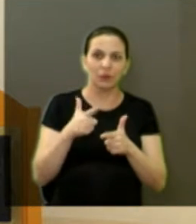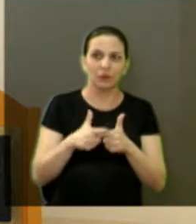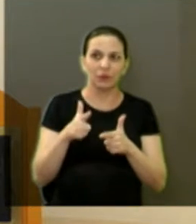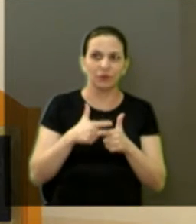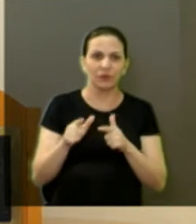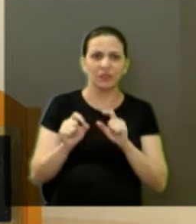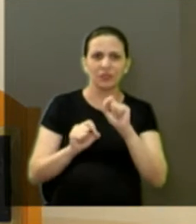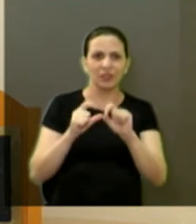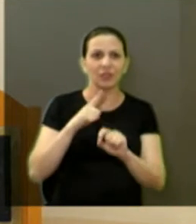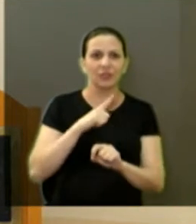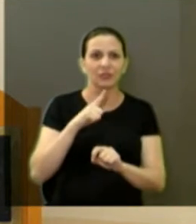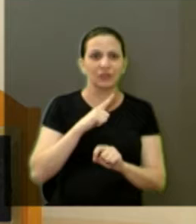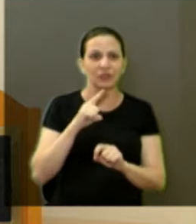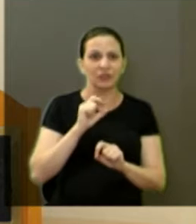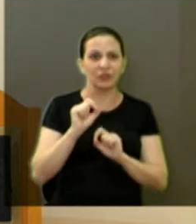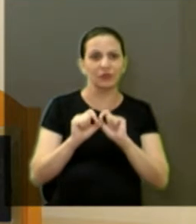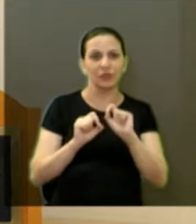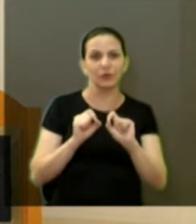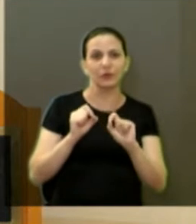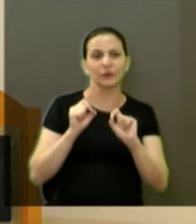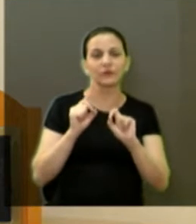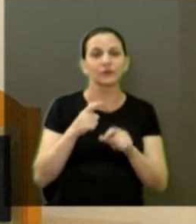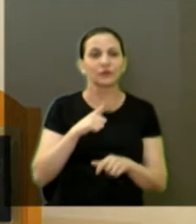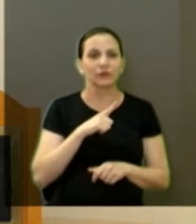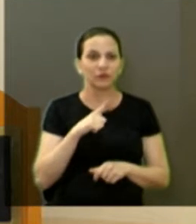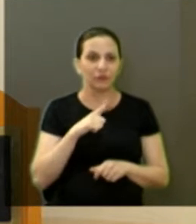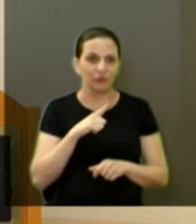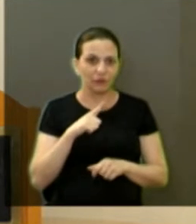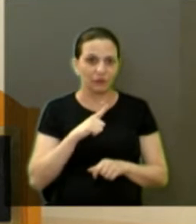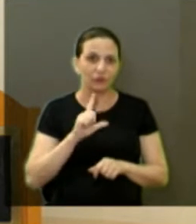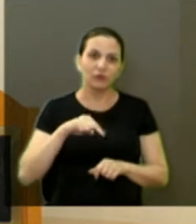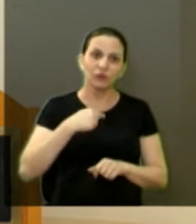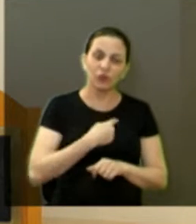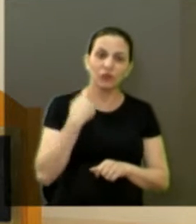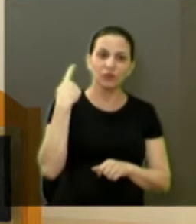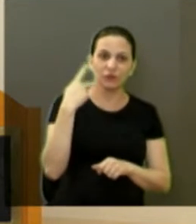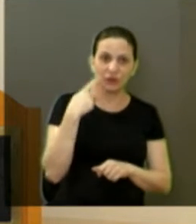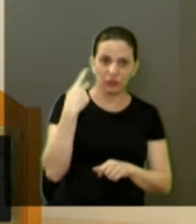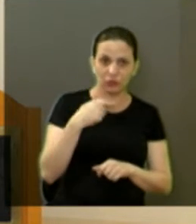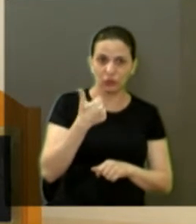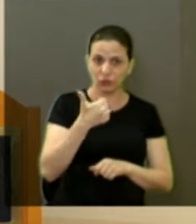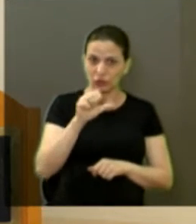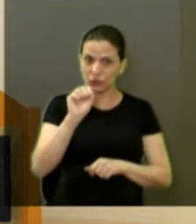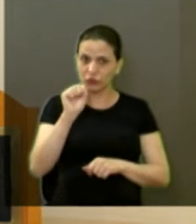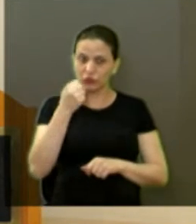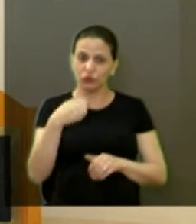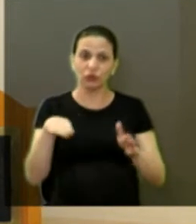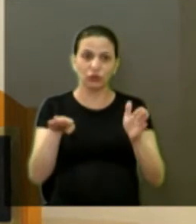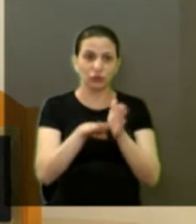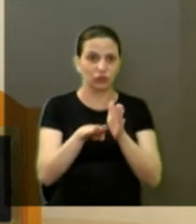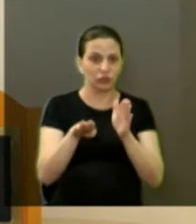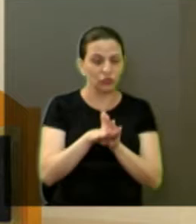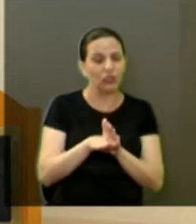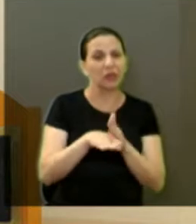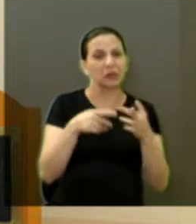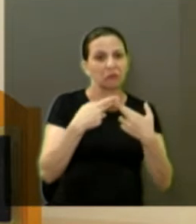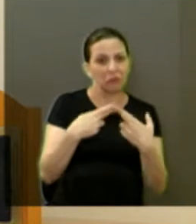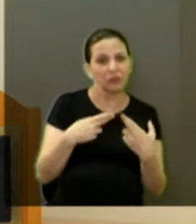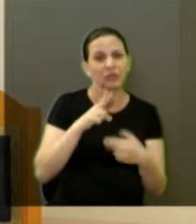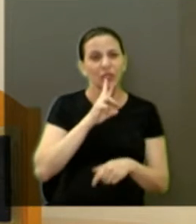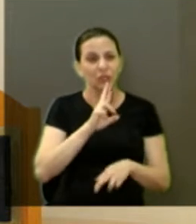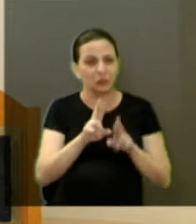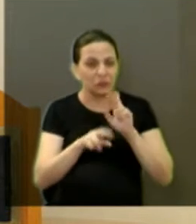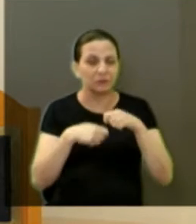o executivo, para a prefeitura executar, como nós somos aqui em 18, com certeza chega demanda toda hora, né?